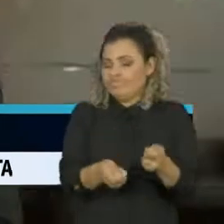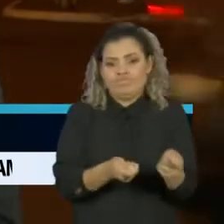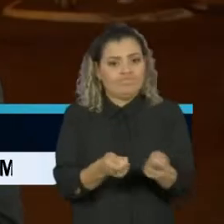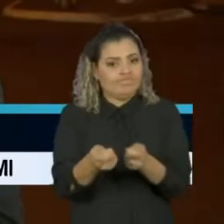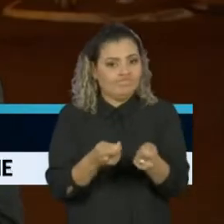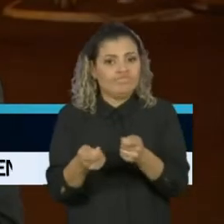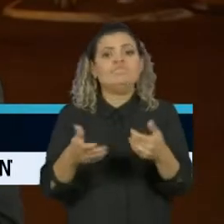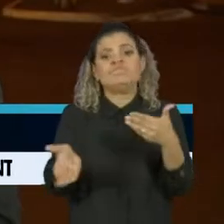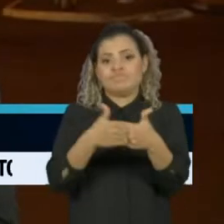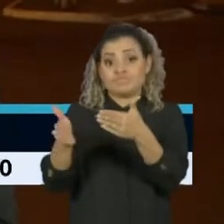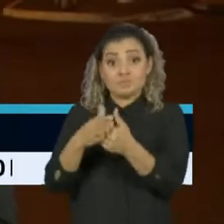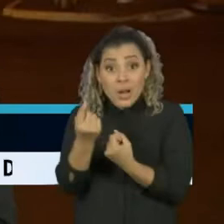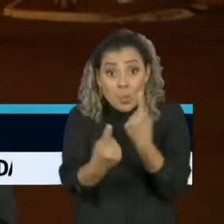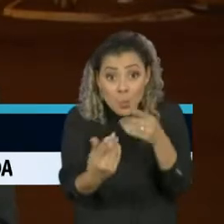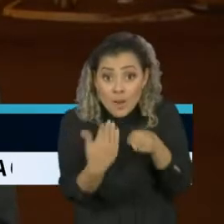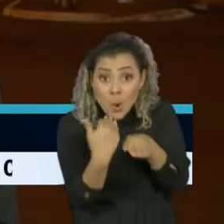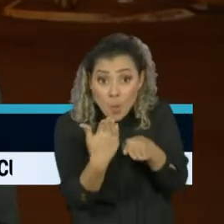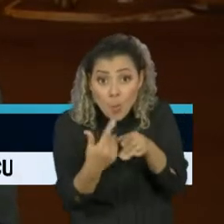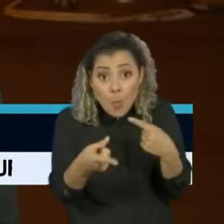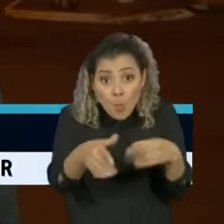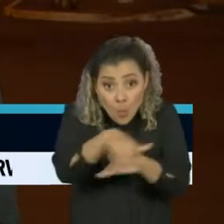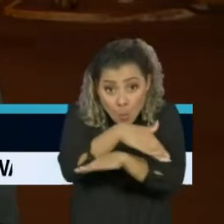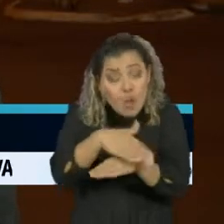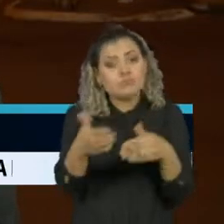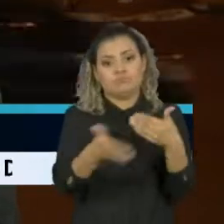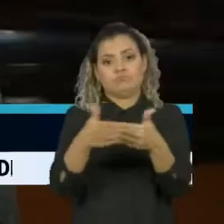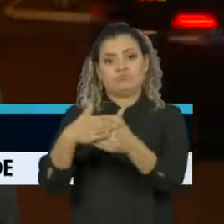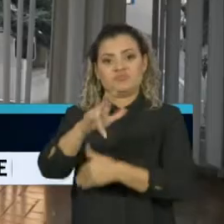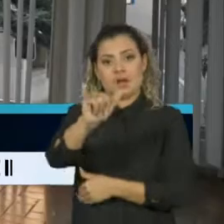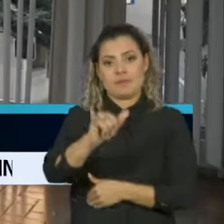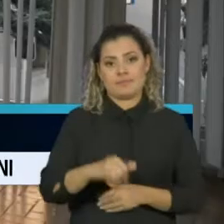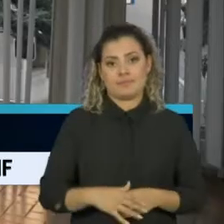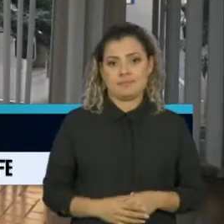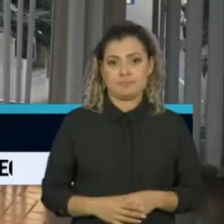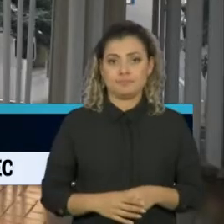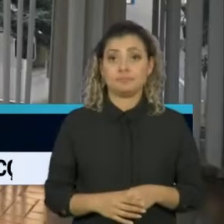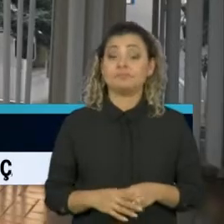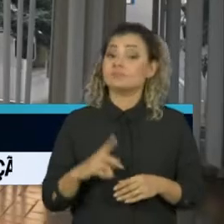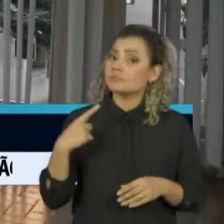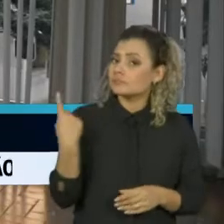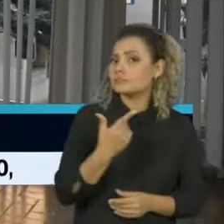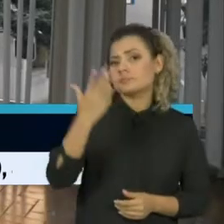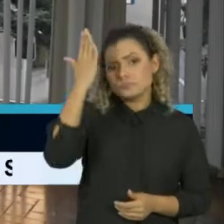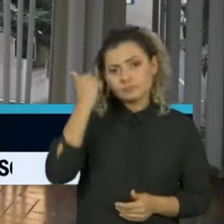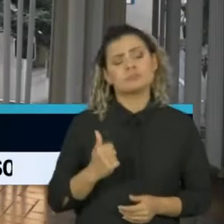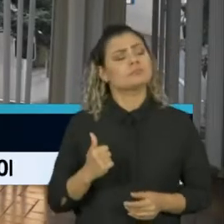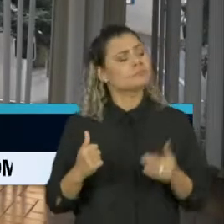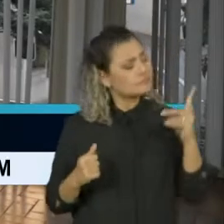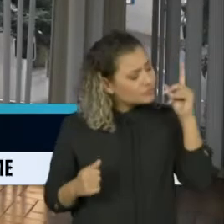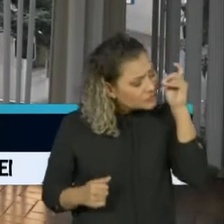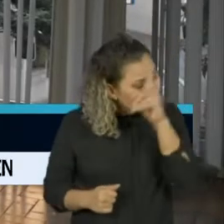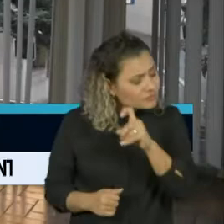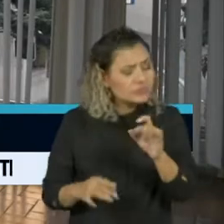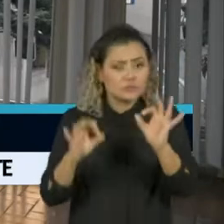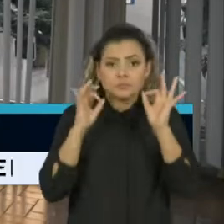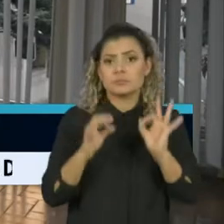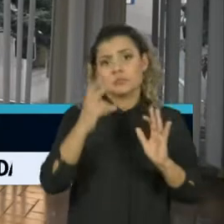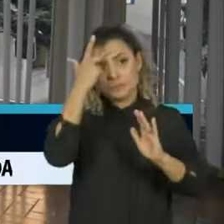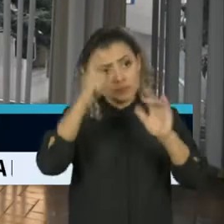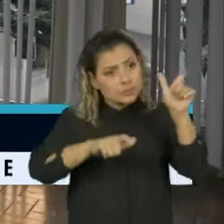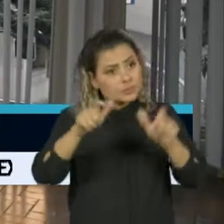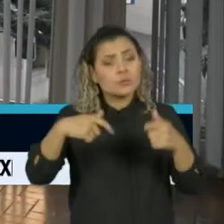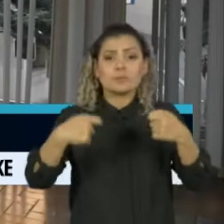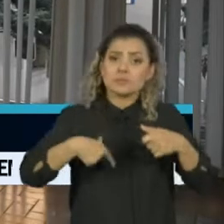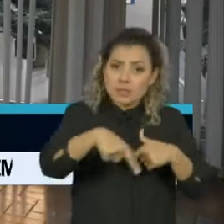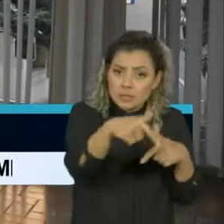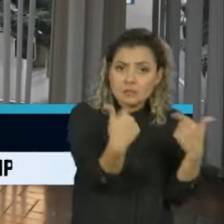que serão bloqueadas em regiões com maior número de casos. Todos nós sabemos da dificuldade que isso é. As pessoas precisam